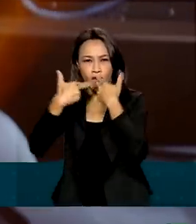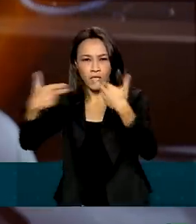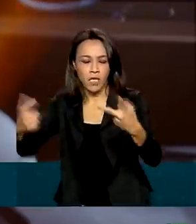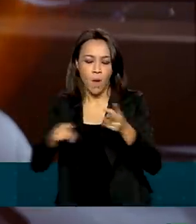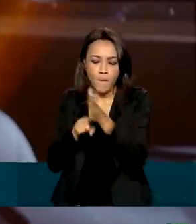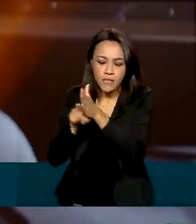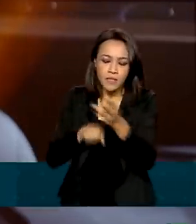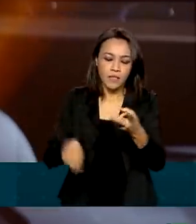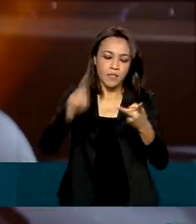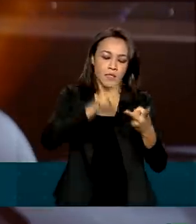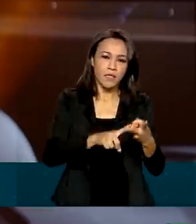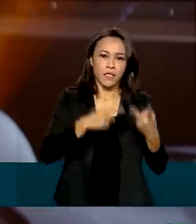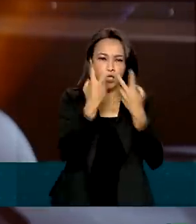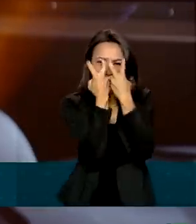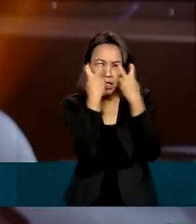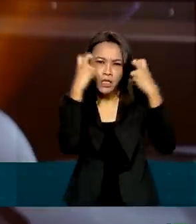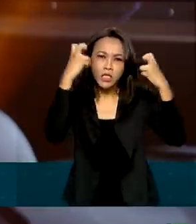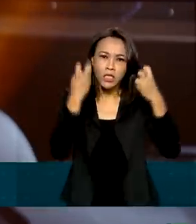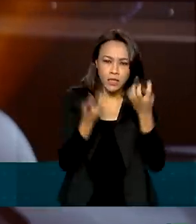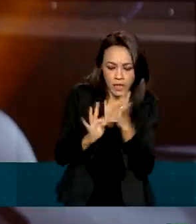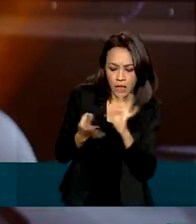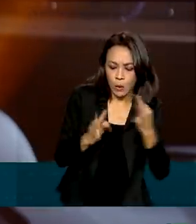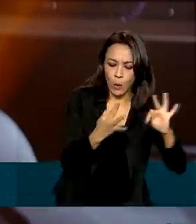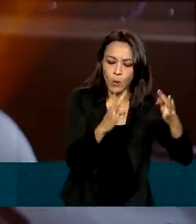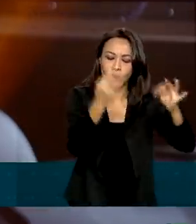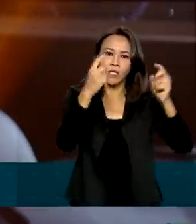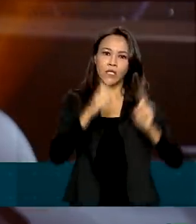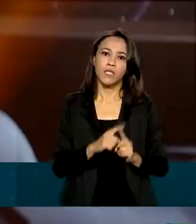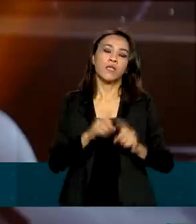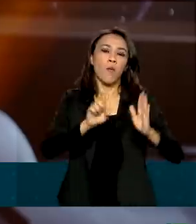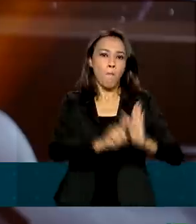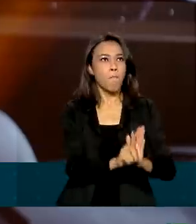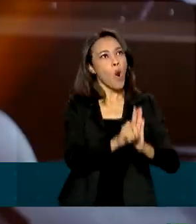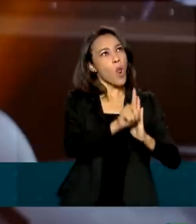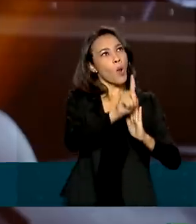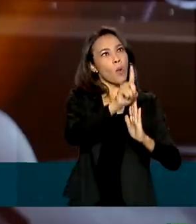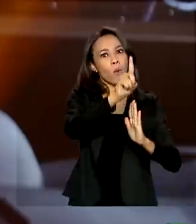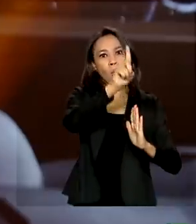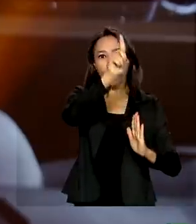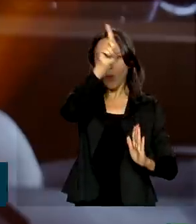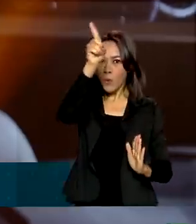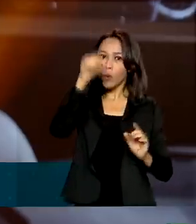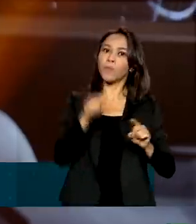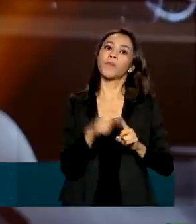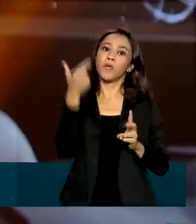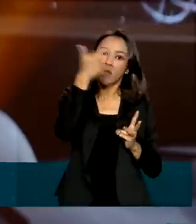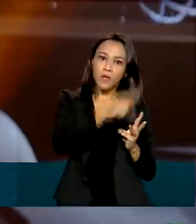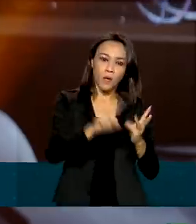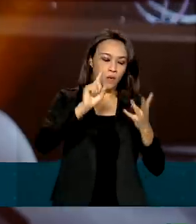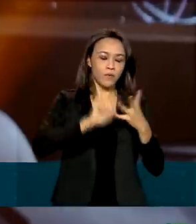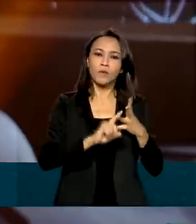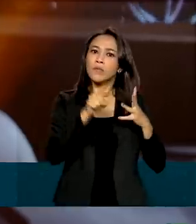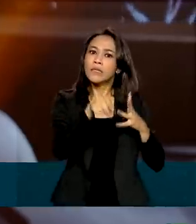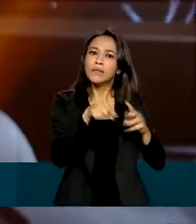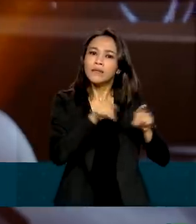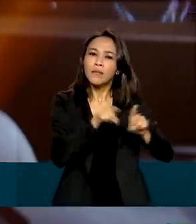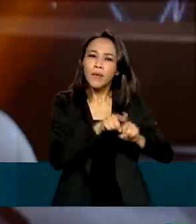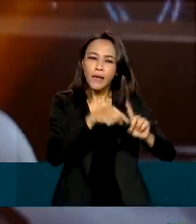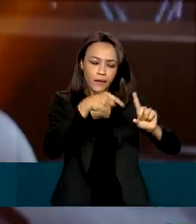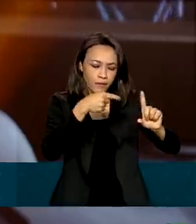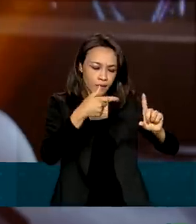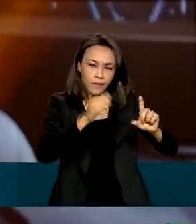novas inteligências artificiais e novas missões espaciais, novas maneiras criptográficas de se pensar estruturas